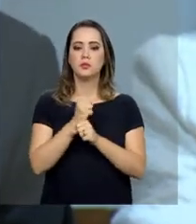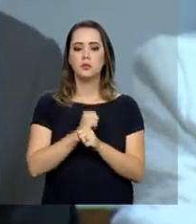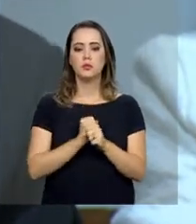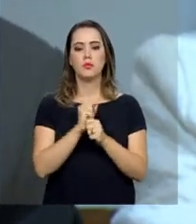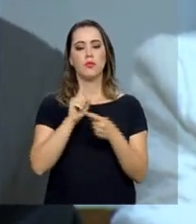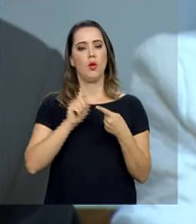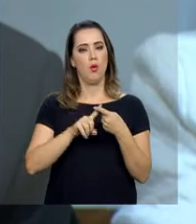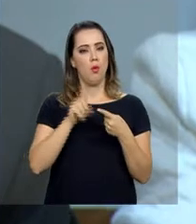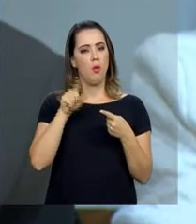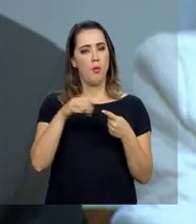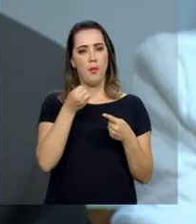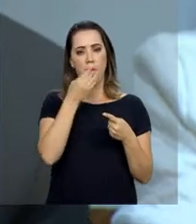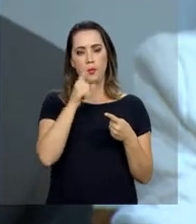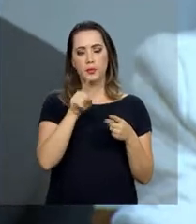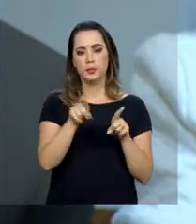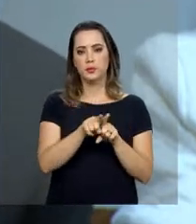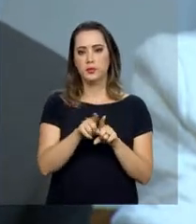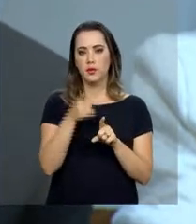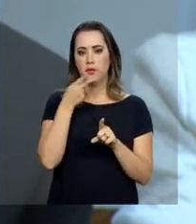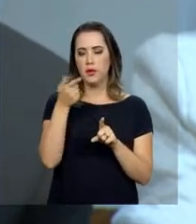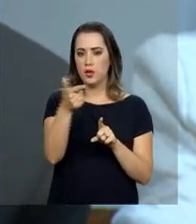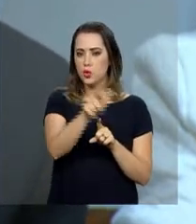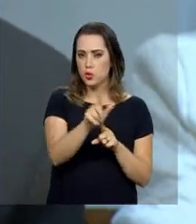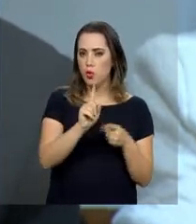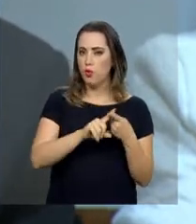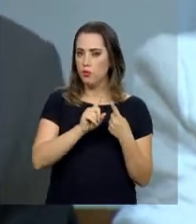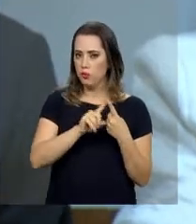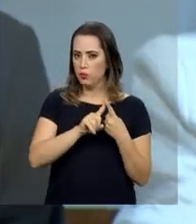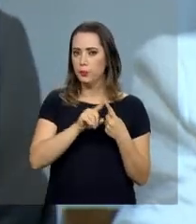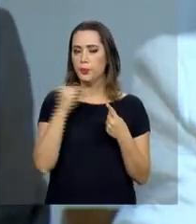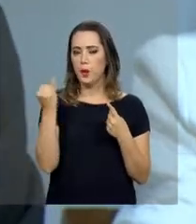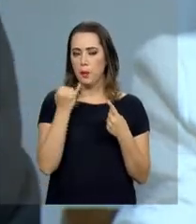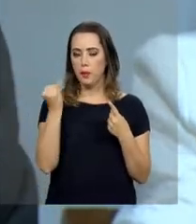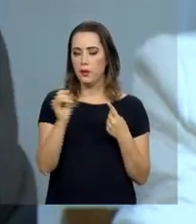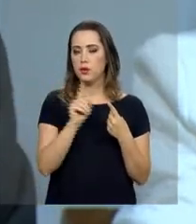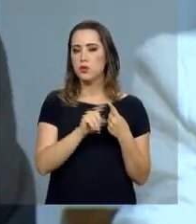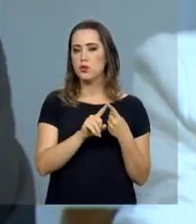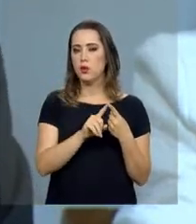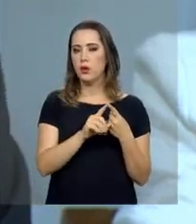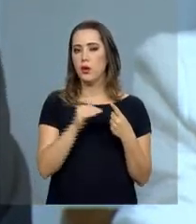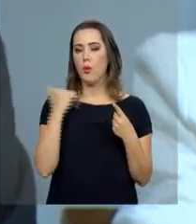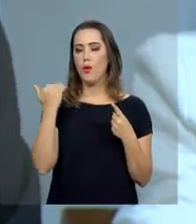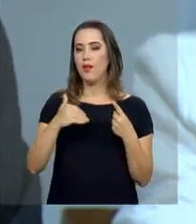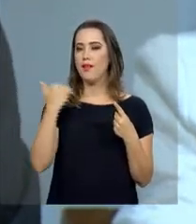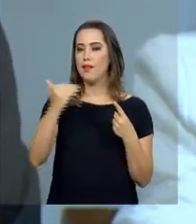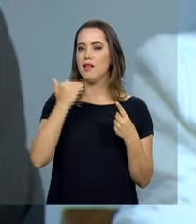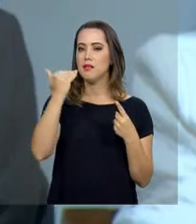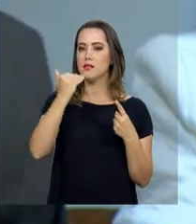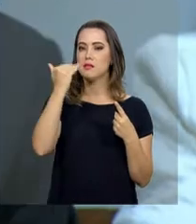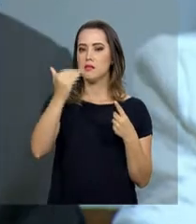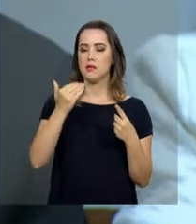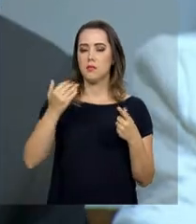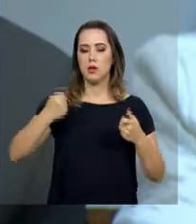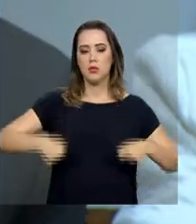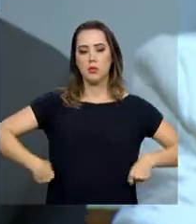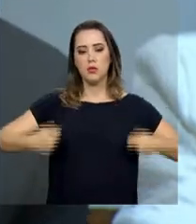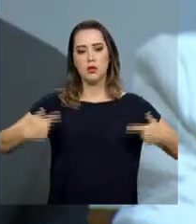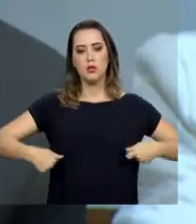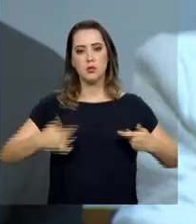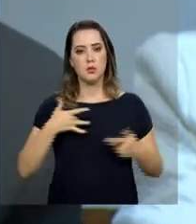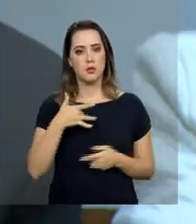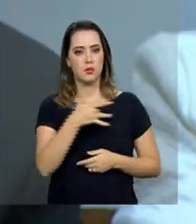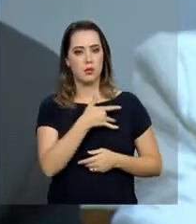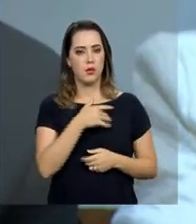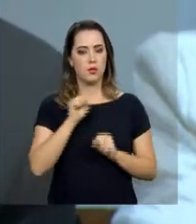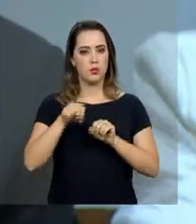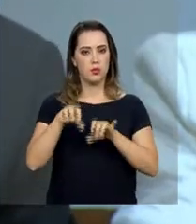ponto, o ministro colocou, mas eu queria enfatizar também, como ele demonstrou, o crescimento da despesa com saúde e